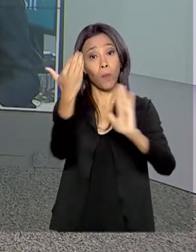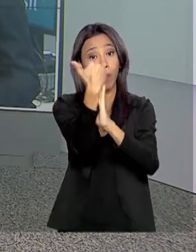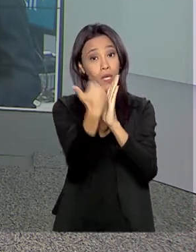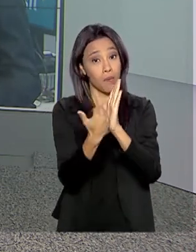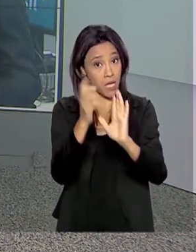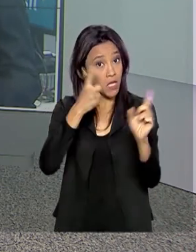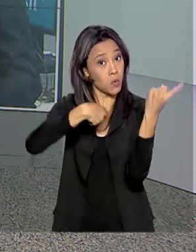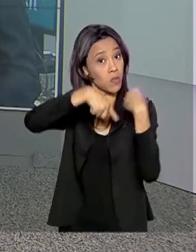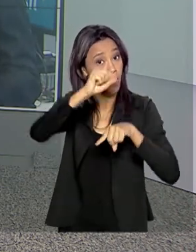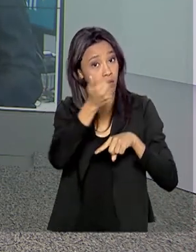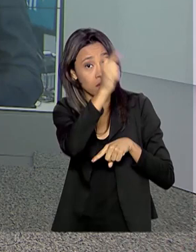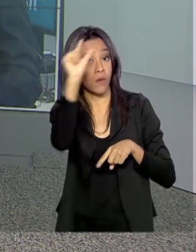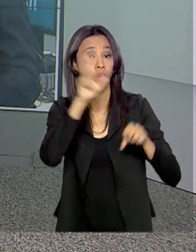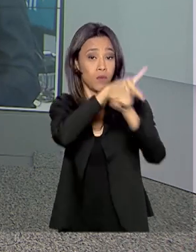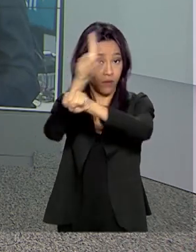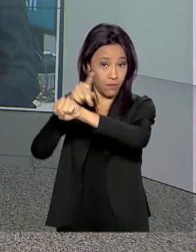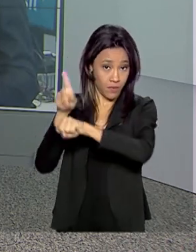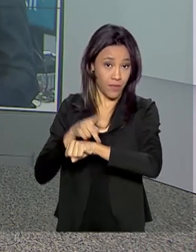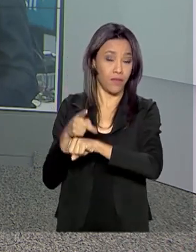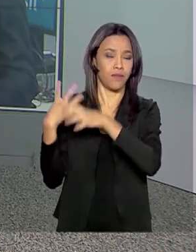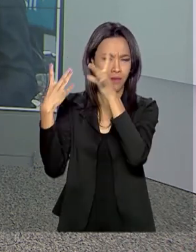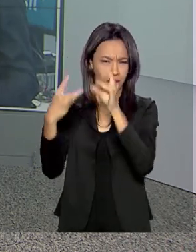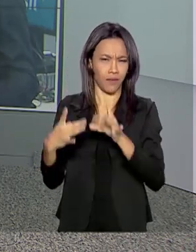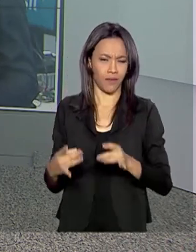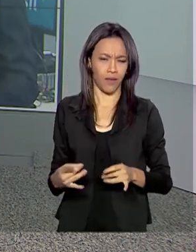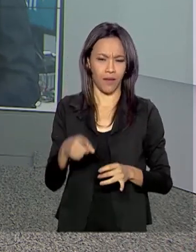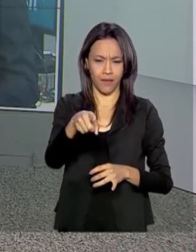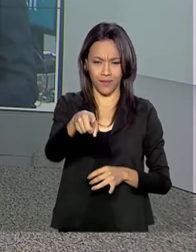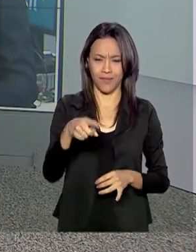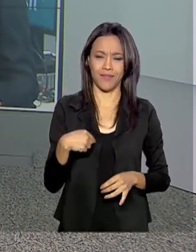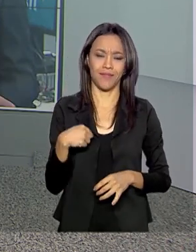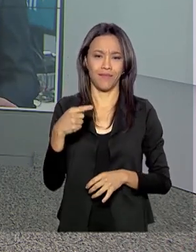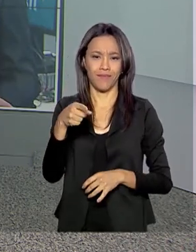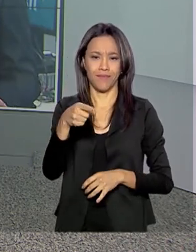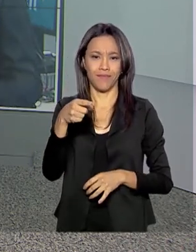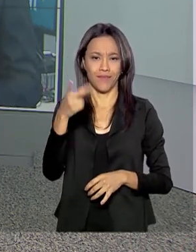Ao vivo de São Paulo, o repórter Ricardo Ferraz tem os detalhes. Bom dia, Ricardo.